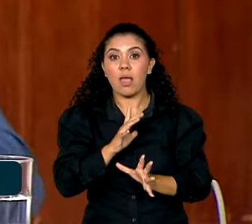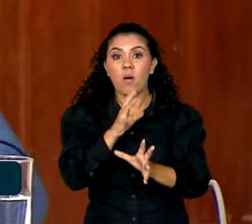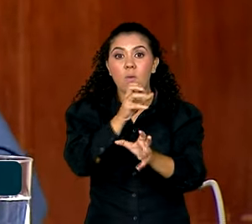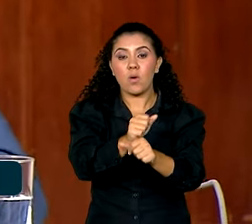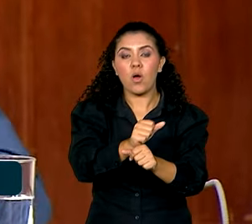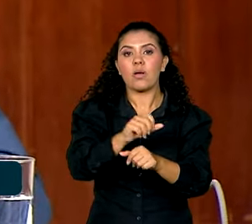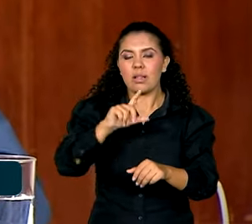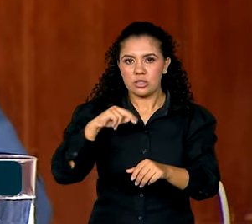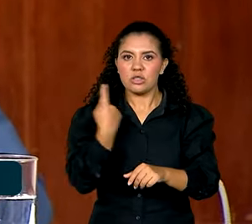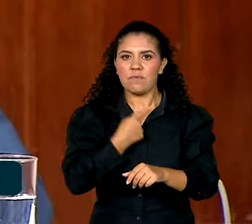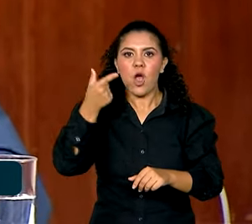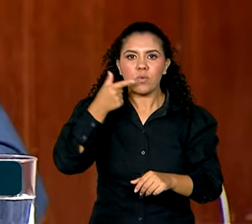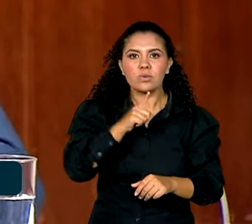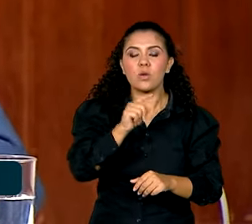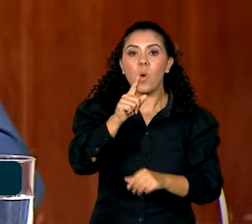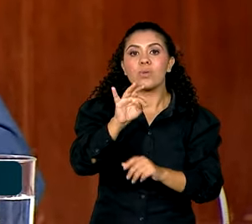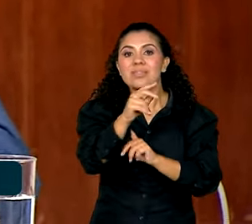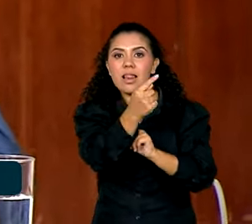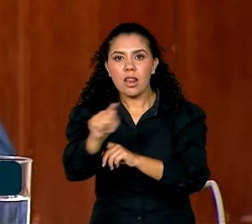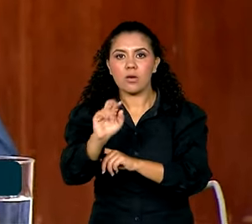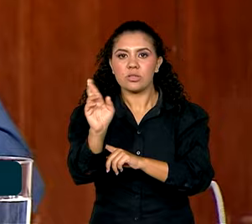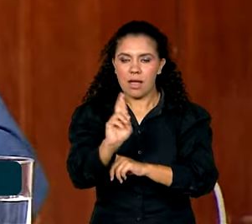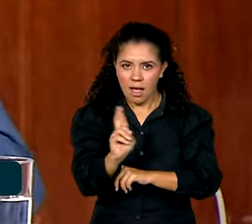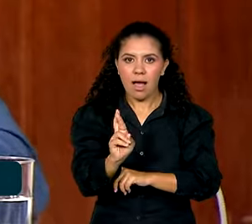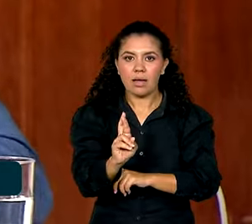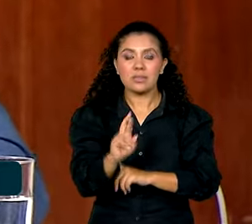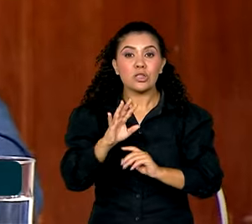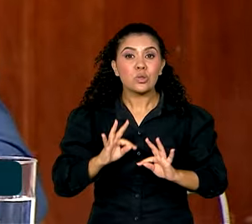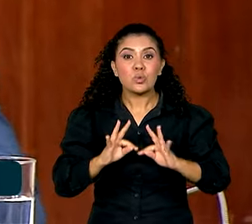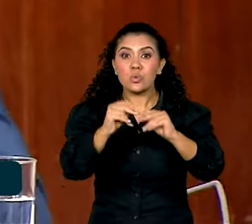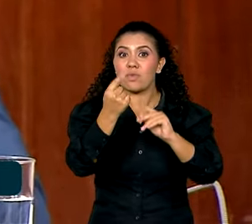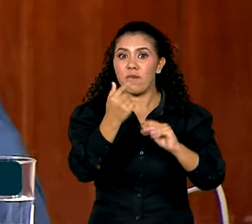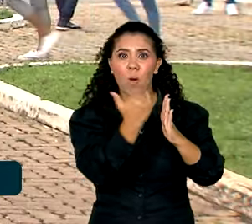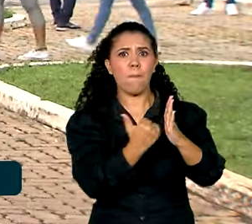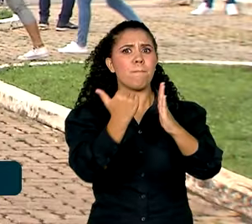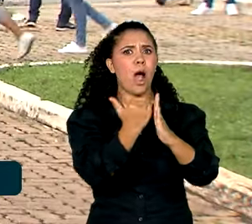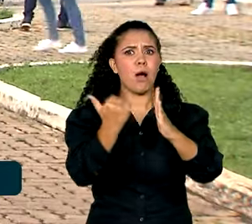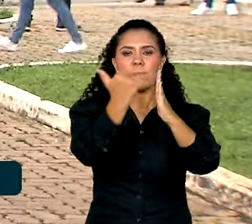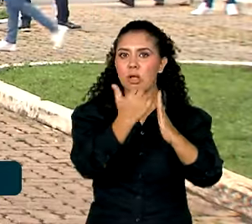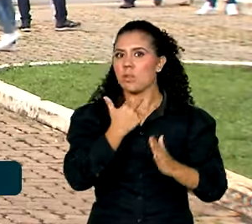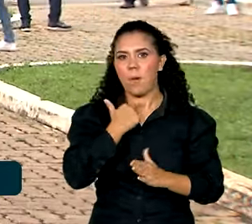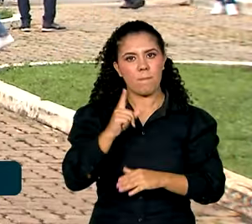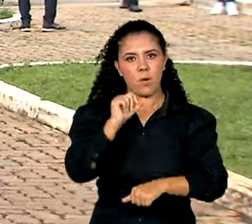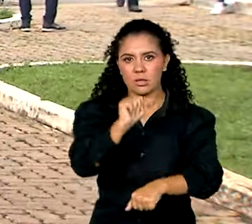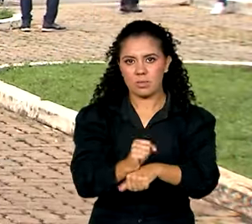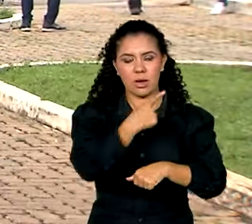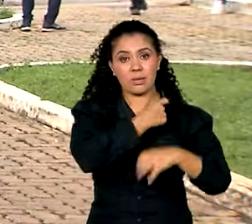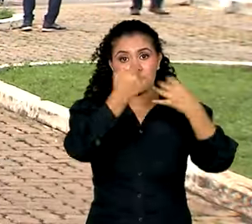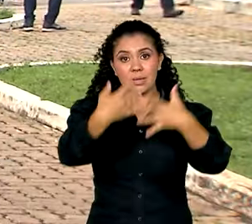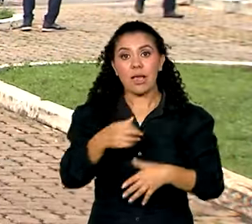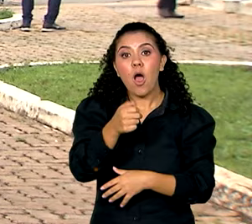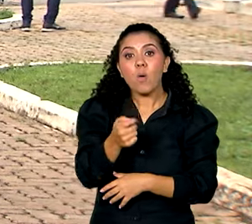um trilhão até o final do governo do presidente Lula. É tudo bilionário, monstruoso, não pode parar. Há 15 anos, o INSS